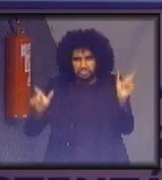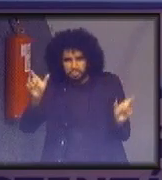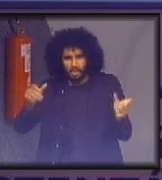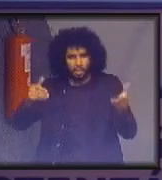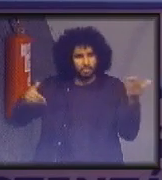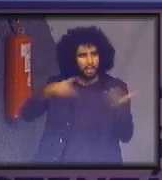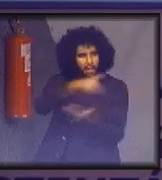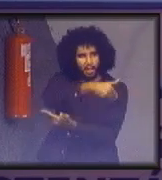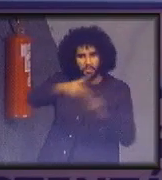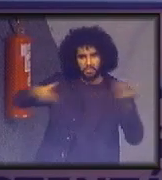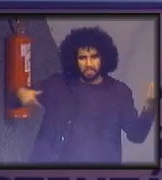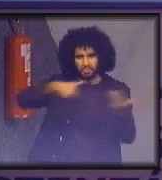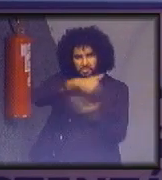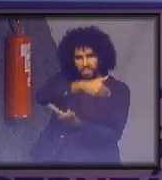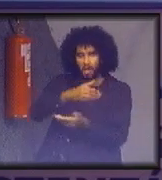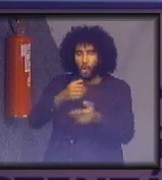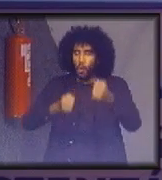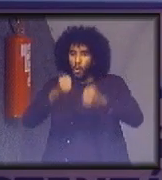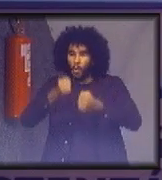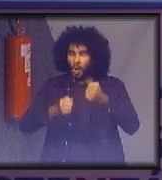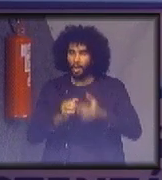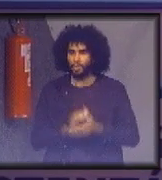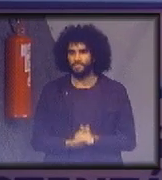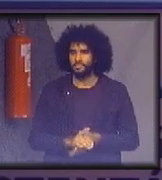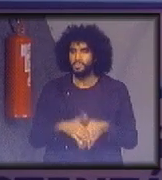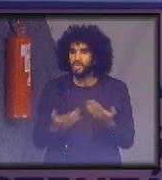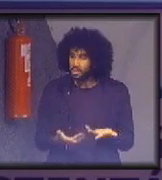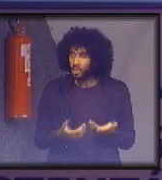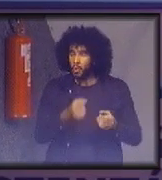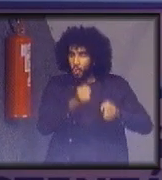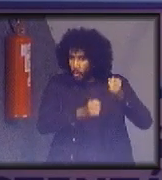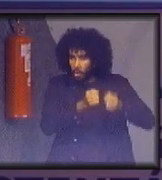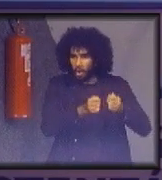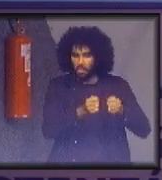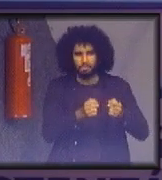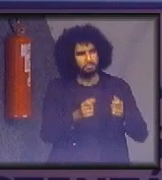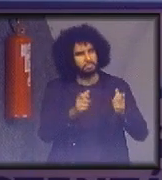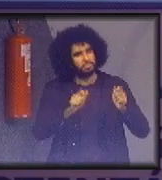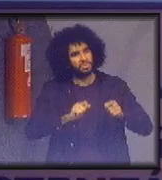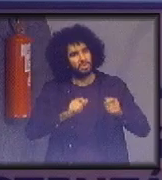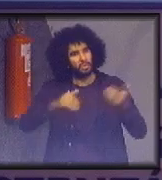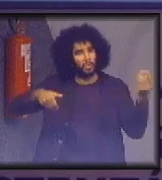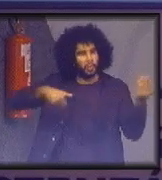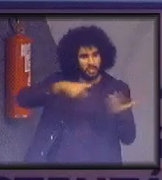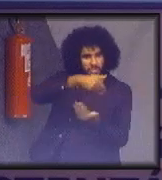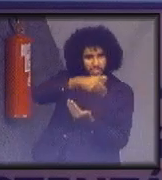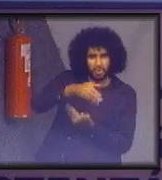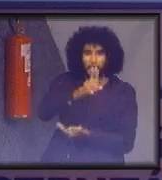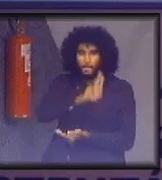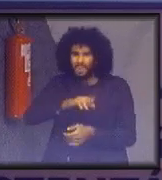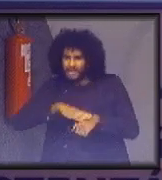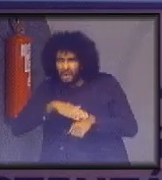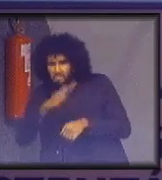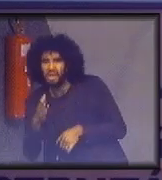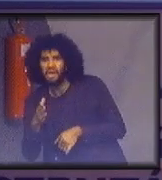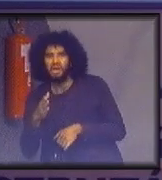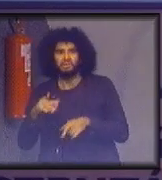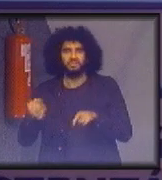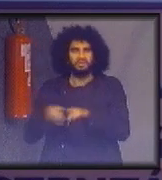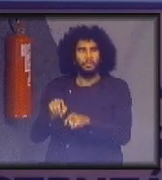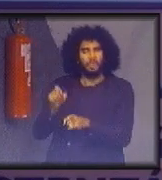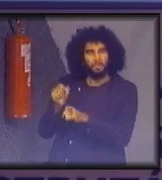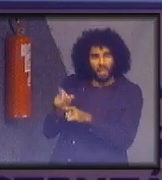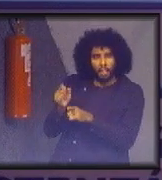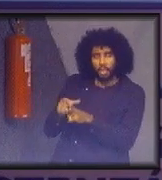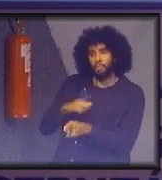pessoa aluga o seu carro. com isso, você está colocando o seu carro para girar, para usar mais o recurso natural que foi usado